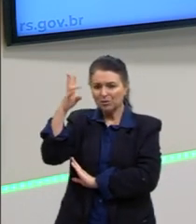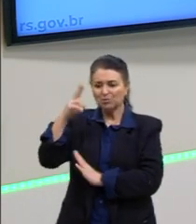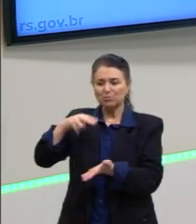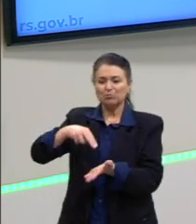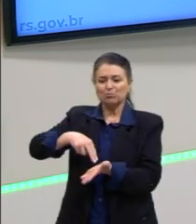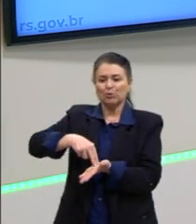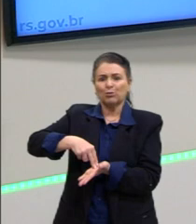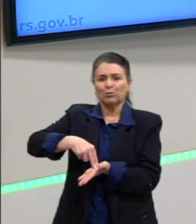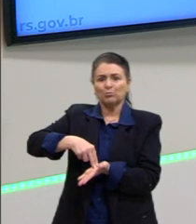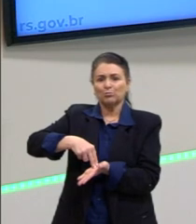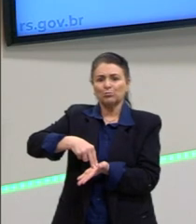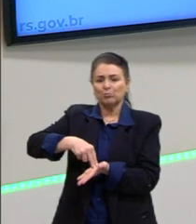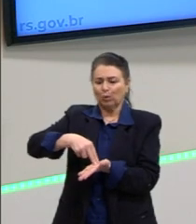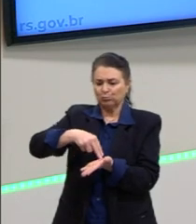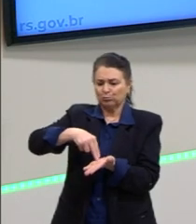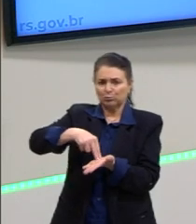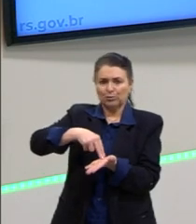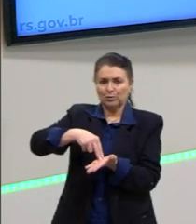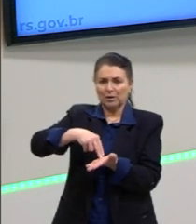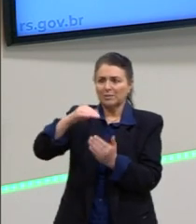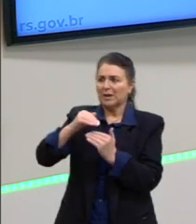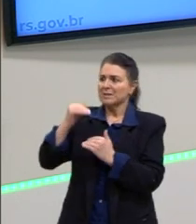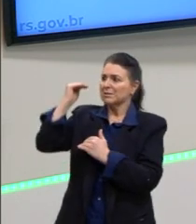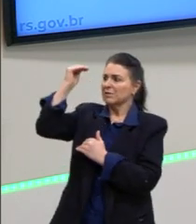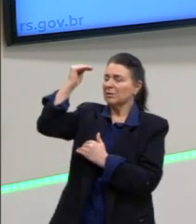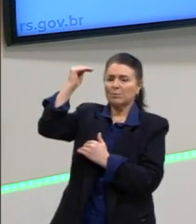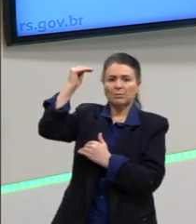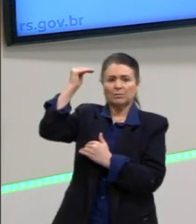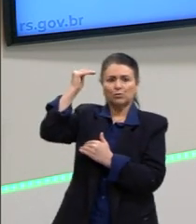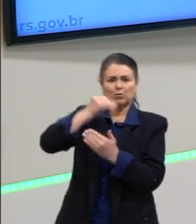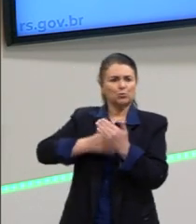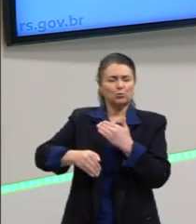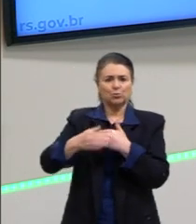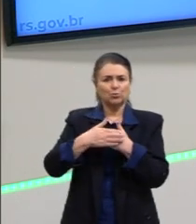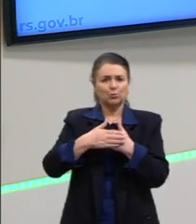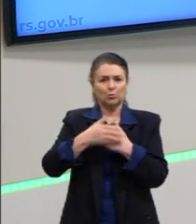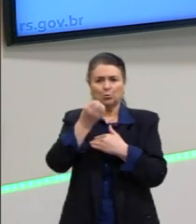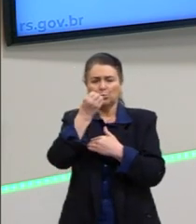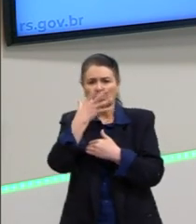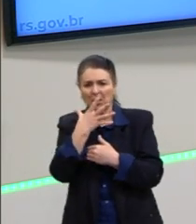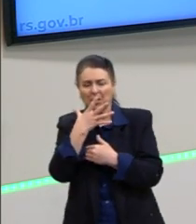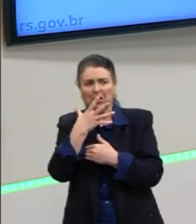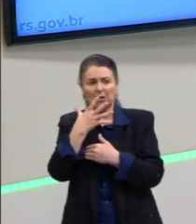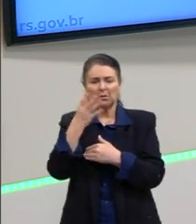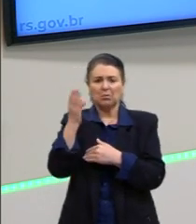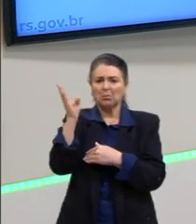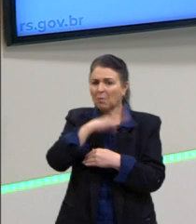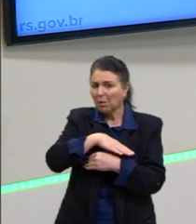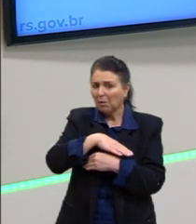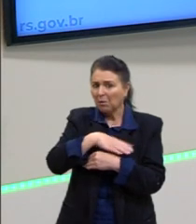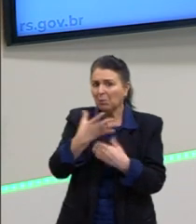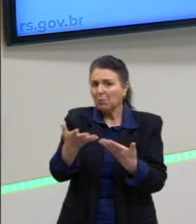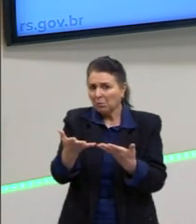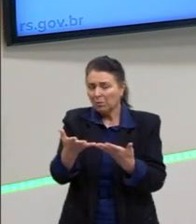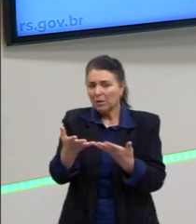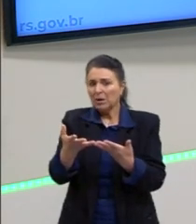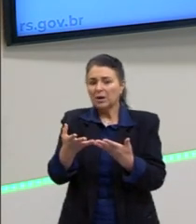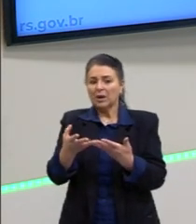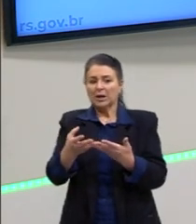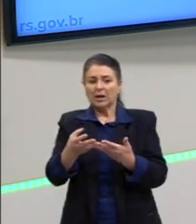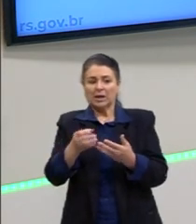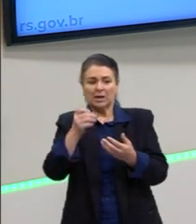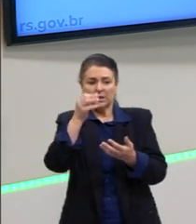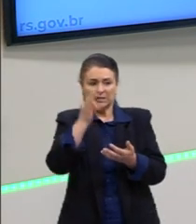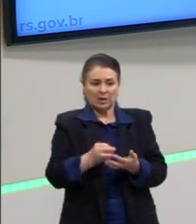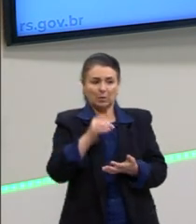sempre, ela está acima de tudo, né? Ela está acima do bem e do mal, como se algo, o correto é isso,